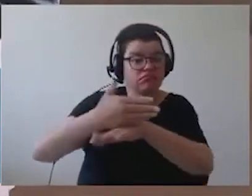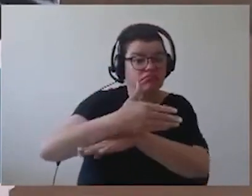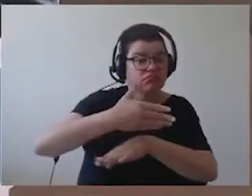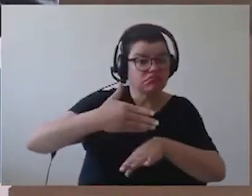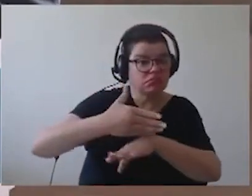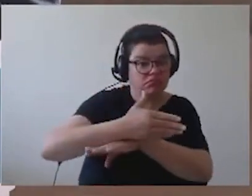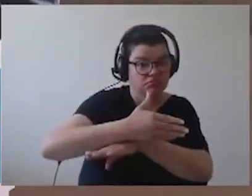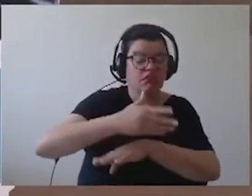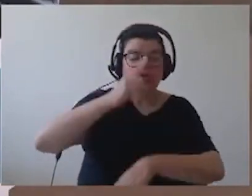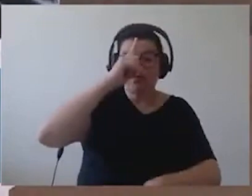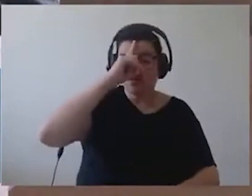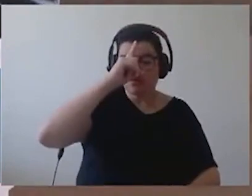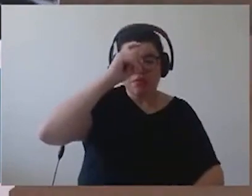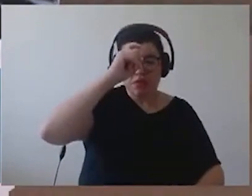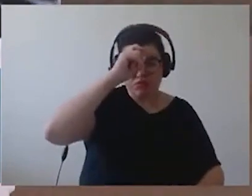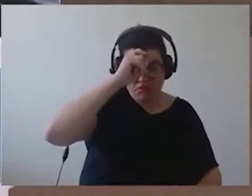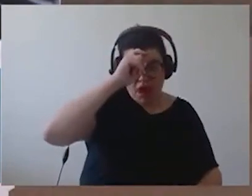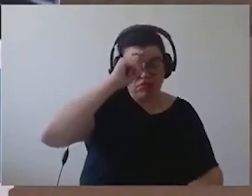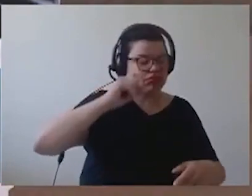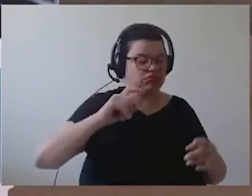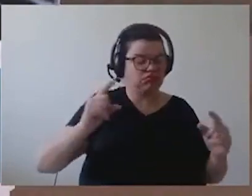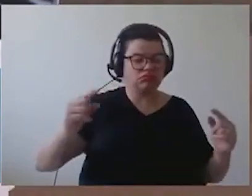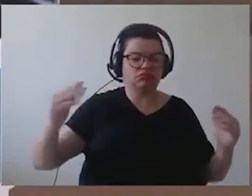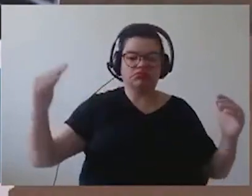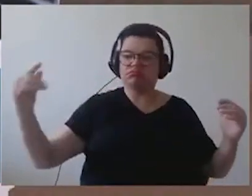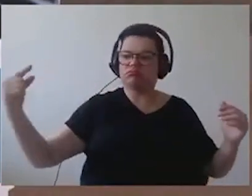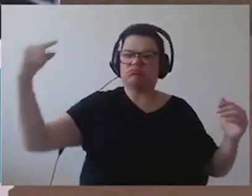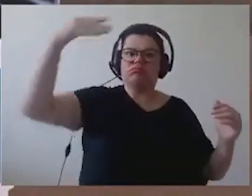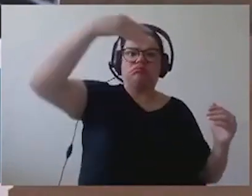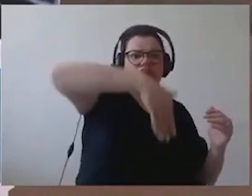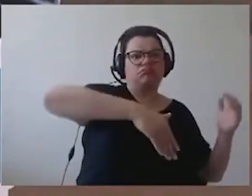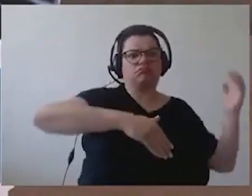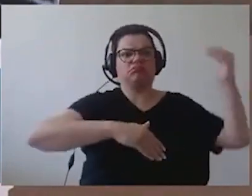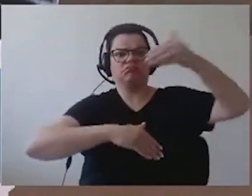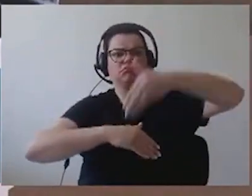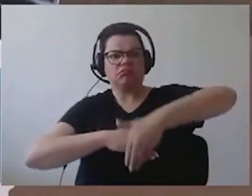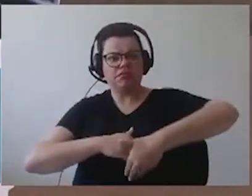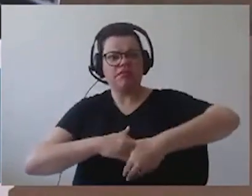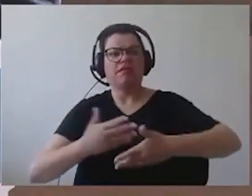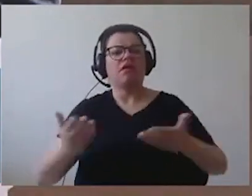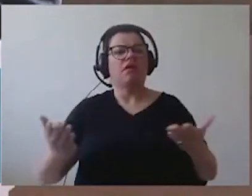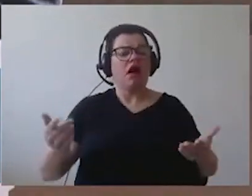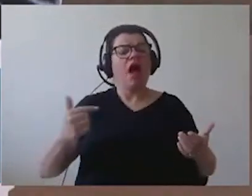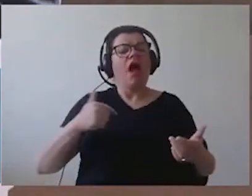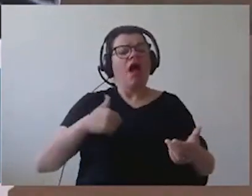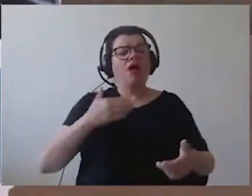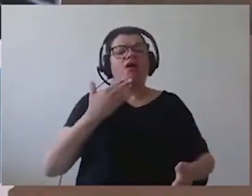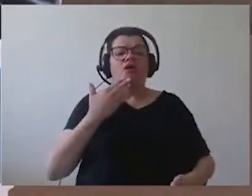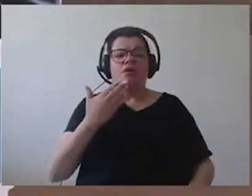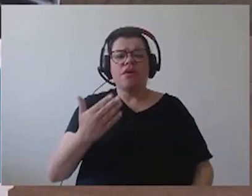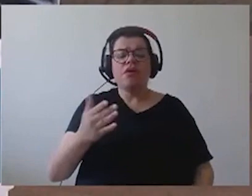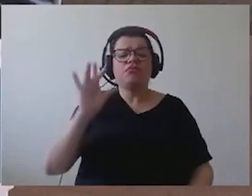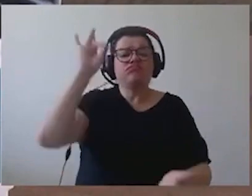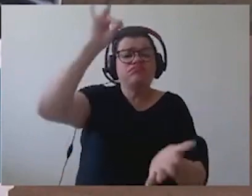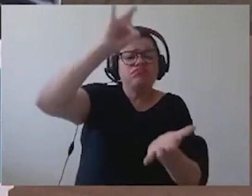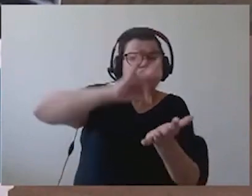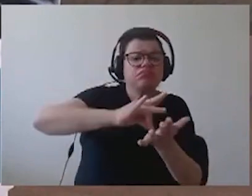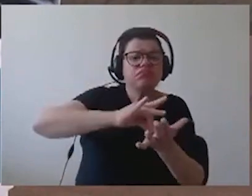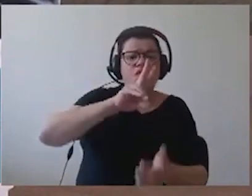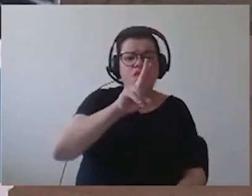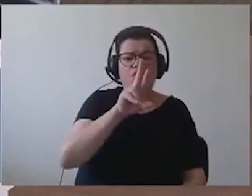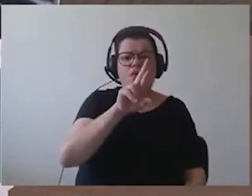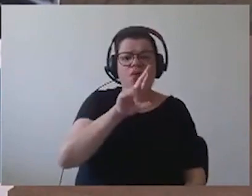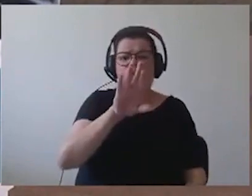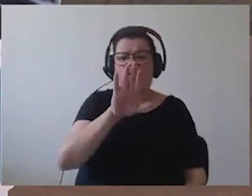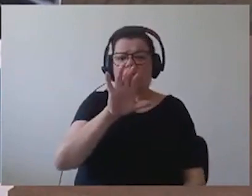na nossa cidade terem uma facilidade. Eu fiz esse pedido oficial à Urbis, em determinado momento,